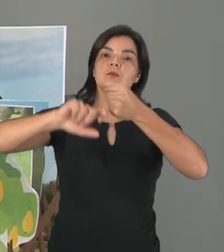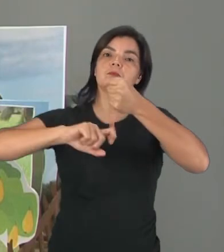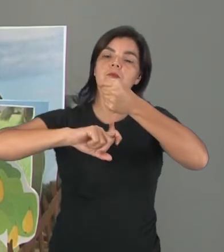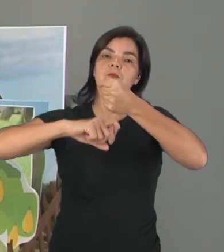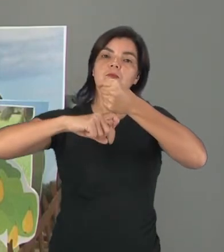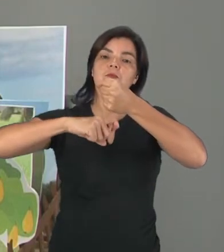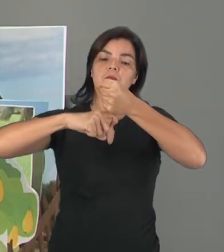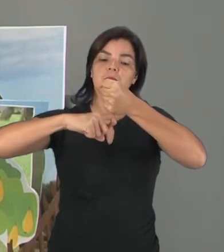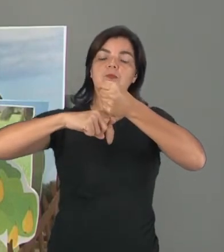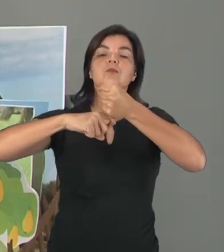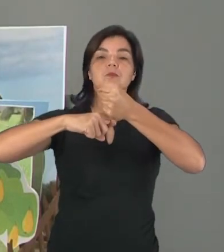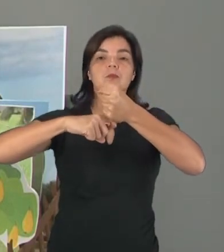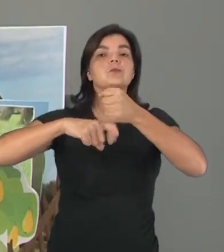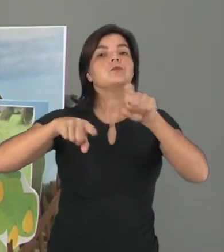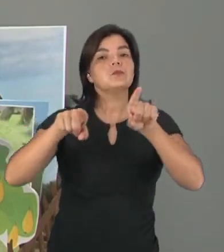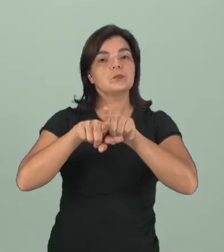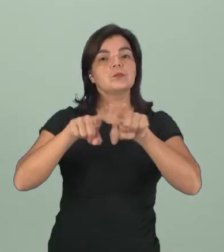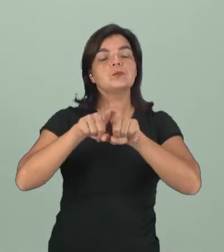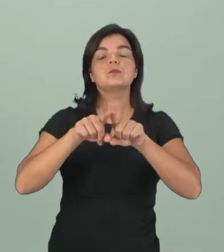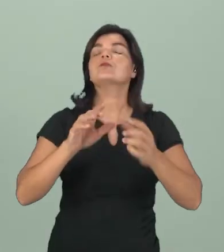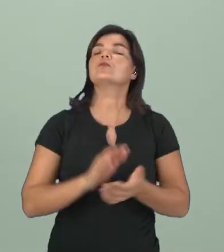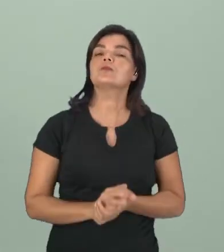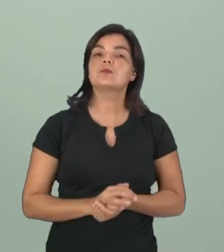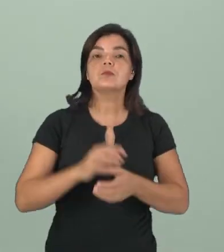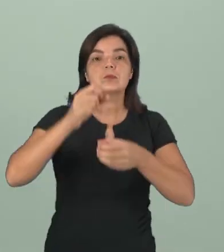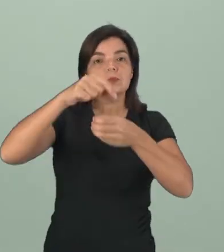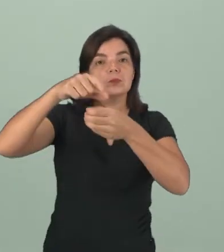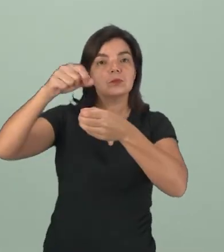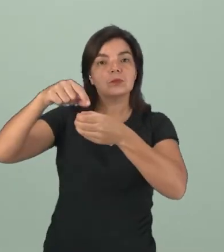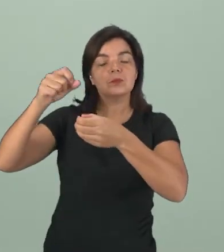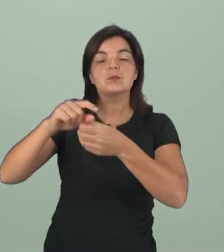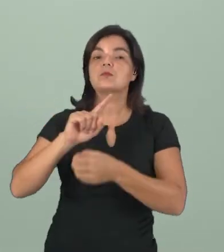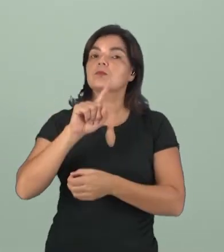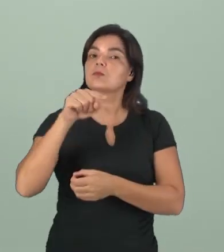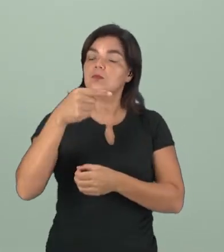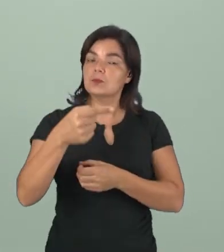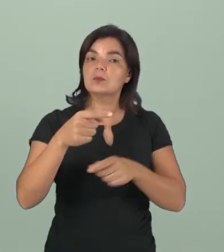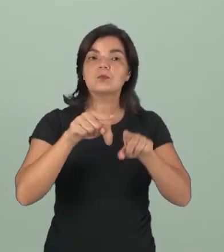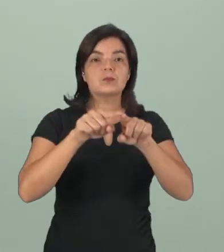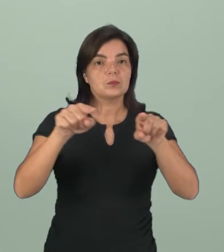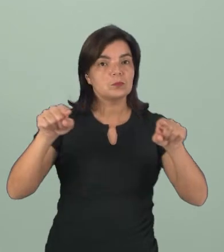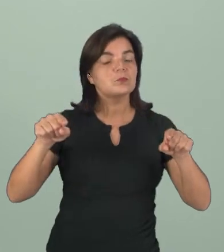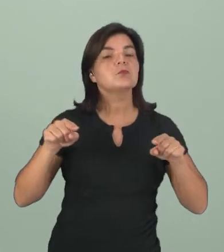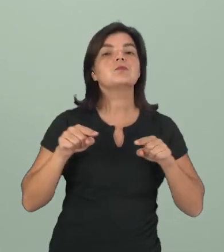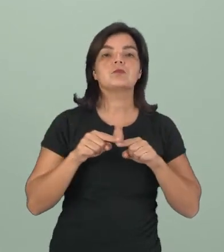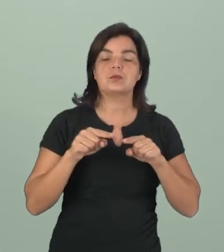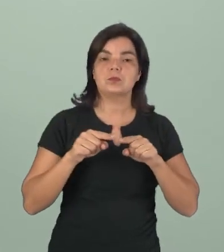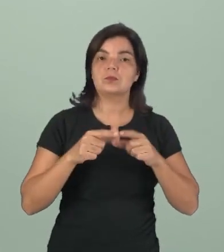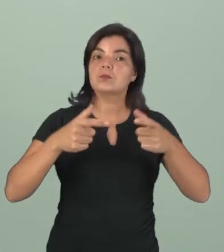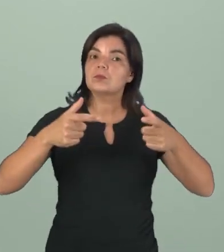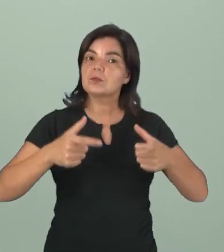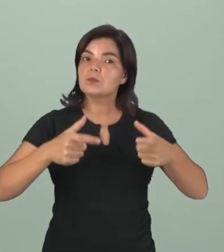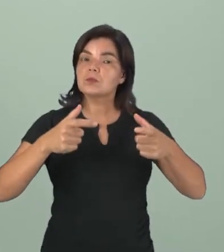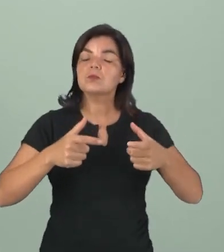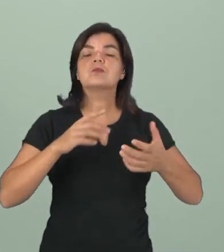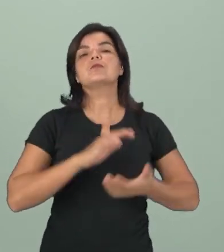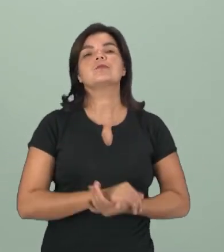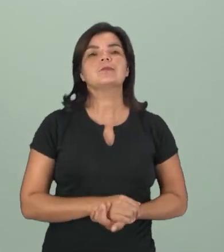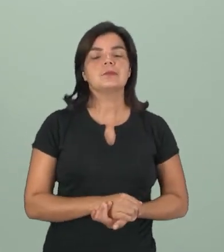plantada no quintal. É uma árvore cultivada. Desde que o quintal tenha bastante espaço